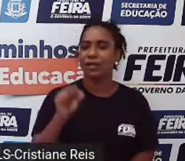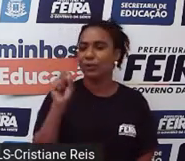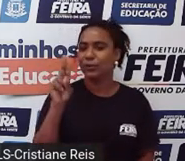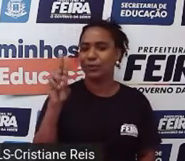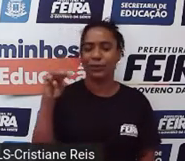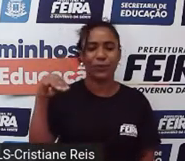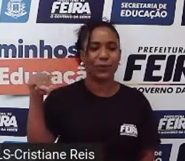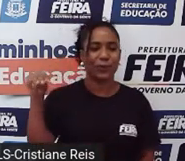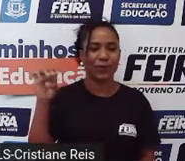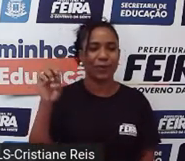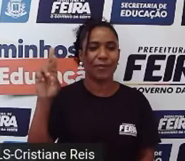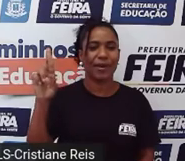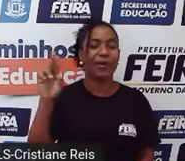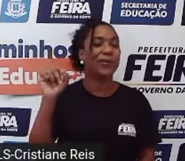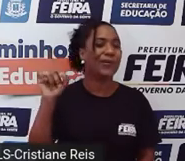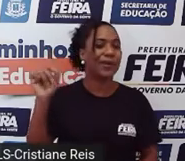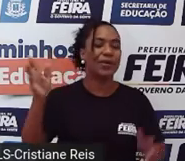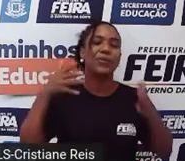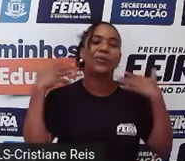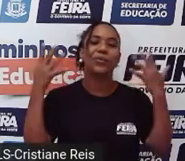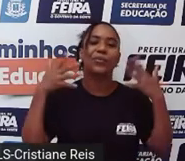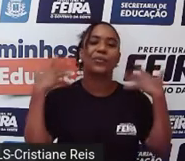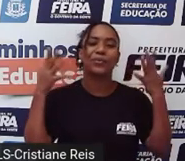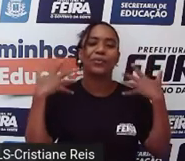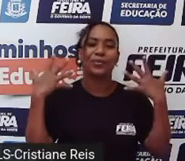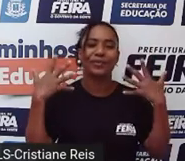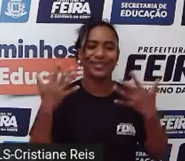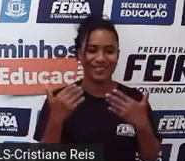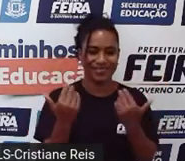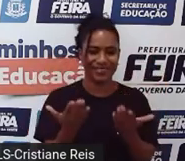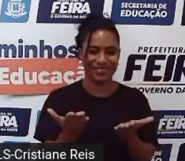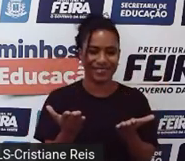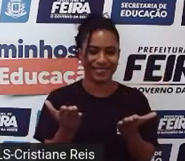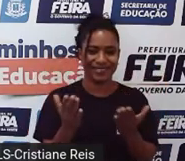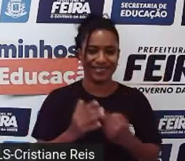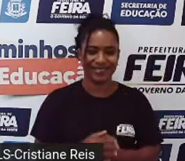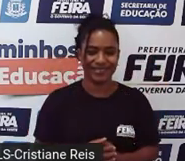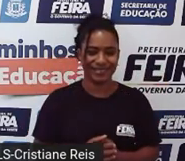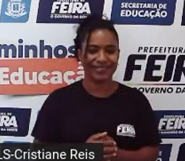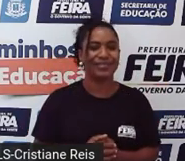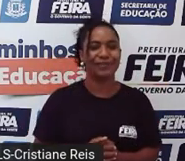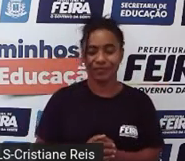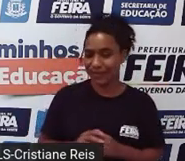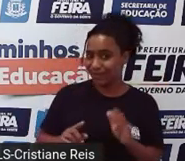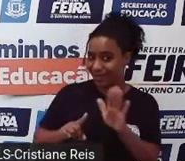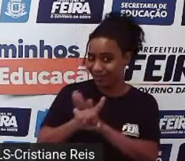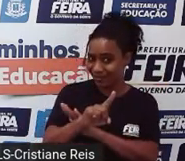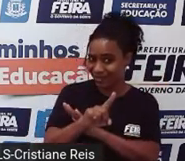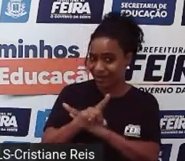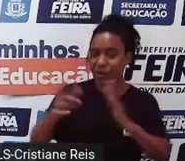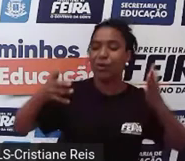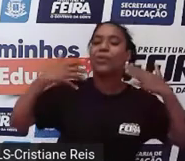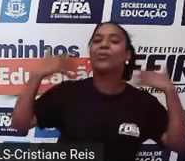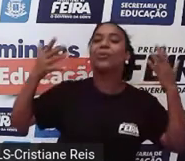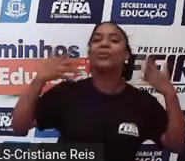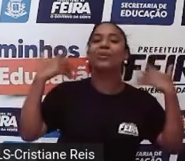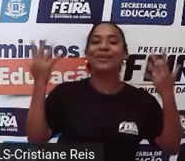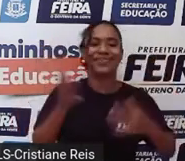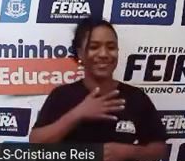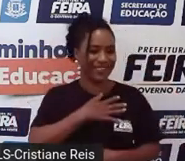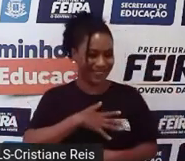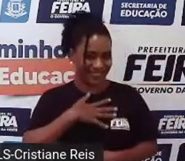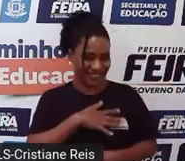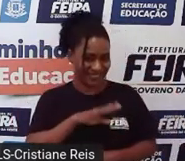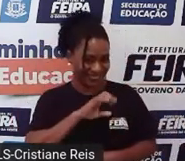Estação do verão. I love summer. And you? Você gosta? Ama o verão? Claro, não é?